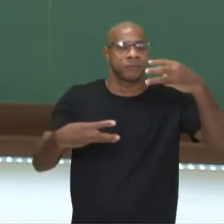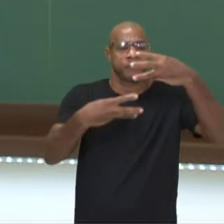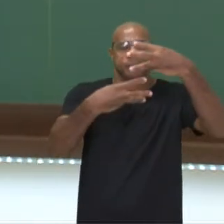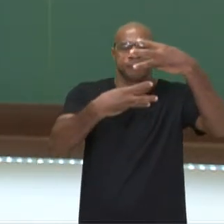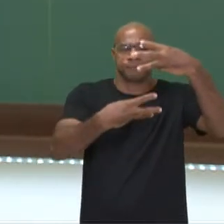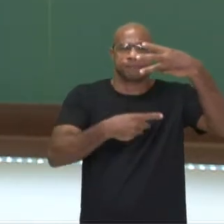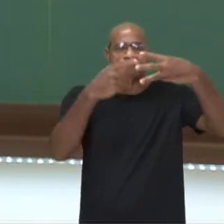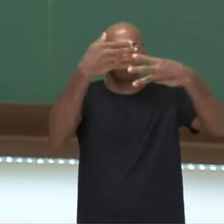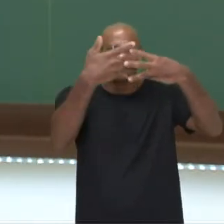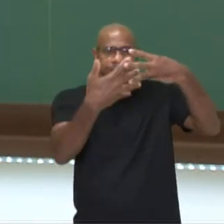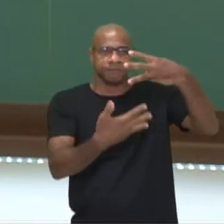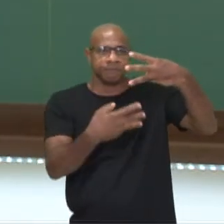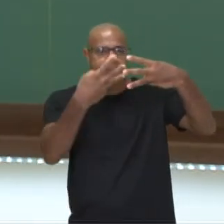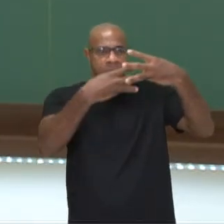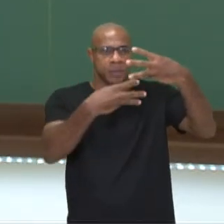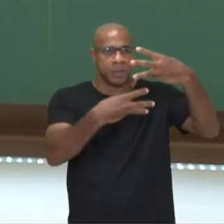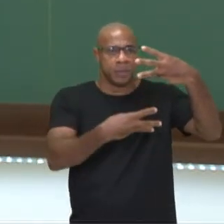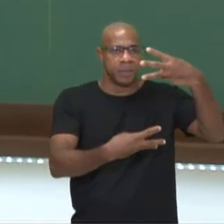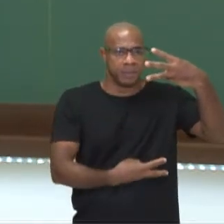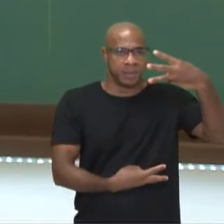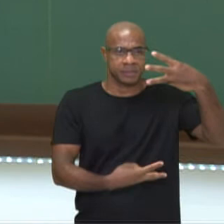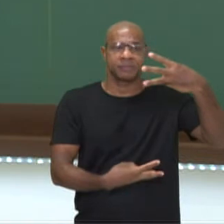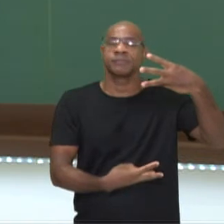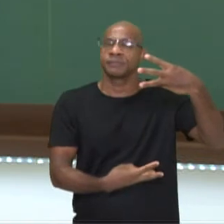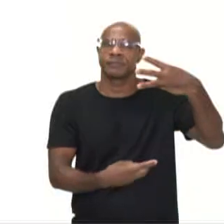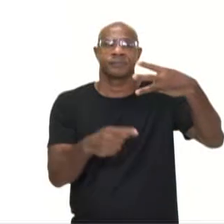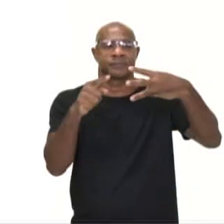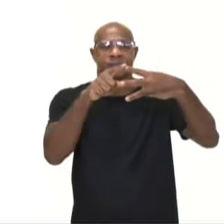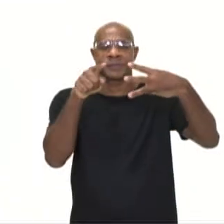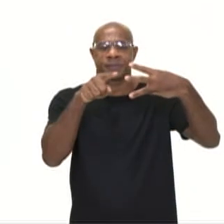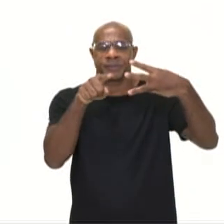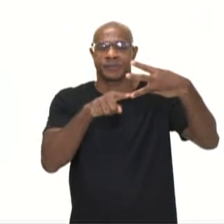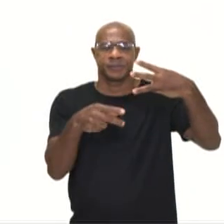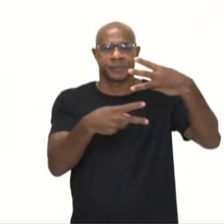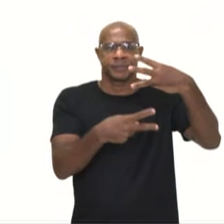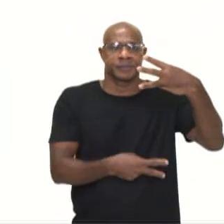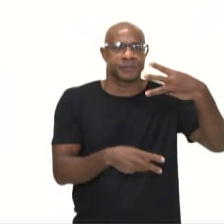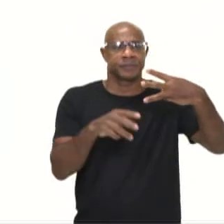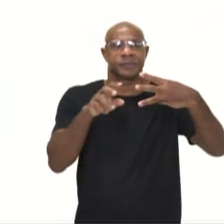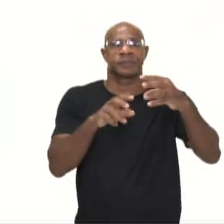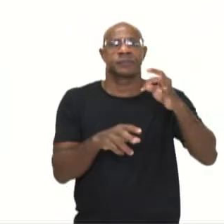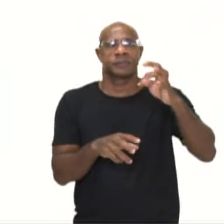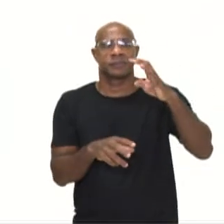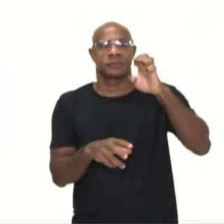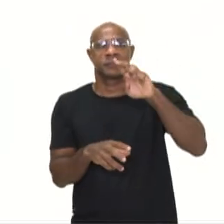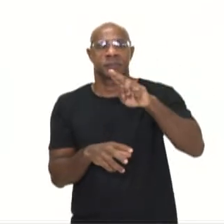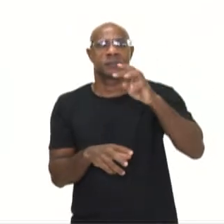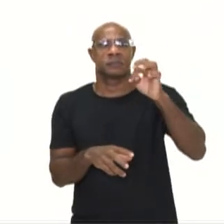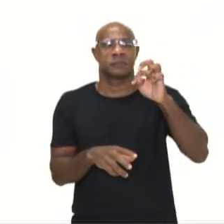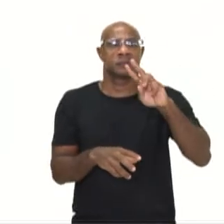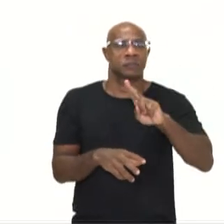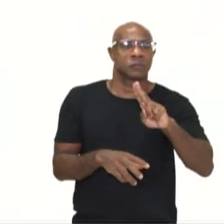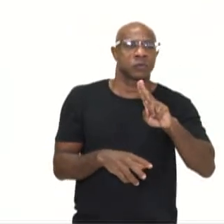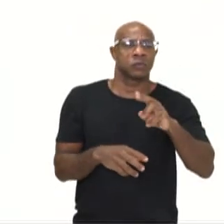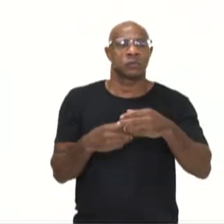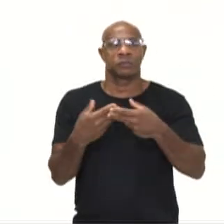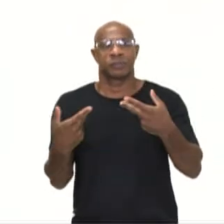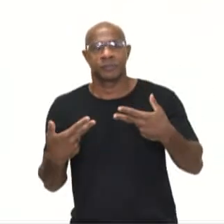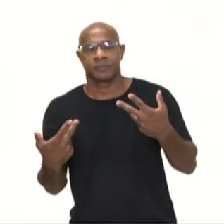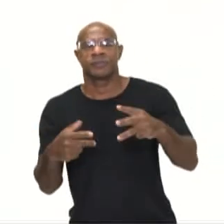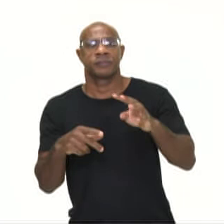O verbo pensar, primeira conjugação regular. Como seria? Eu